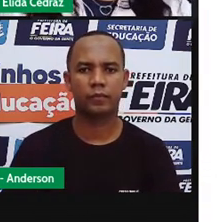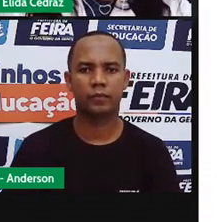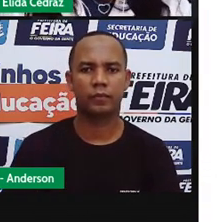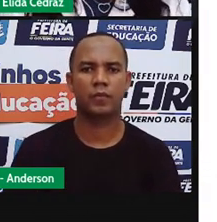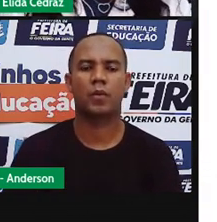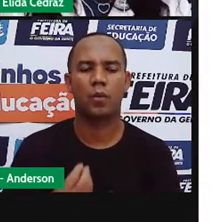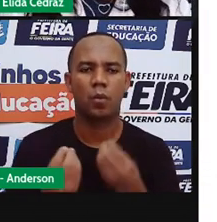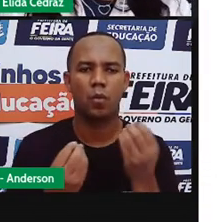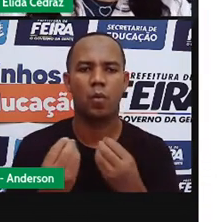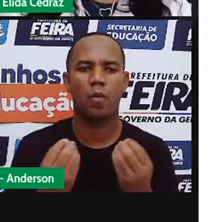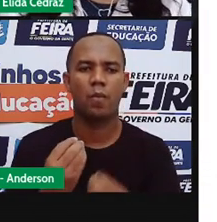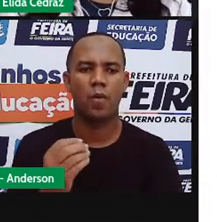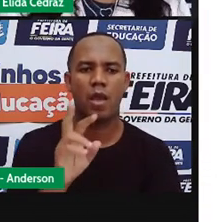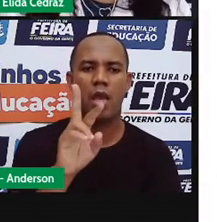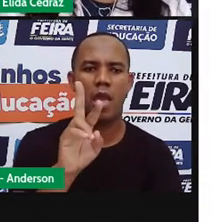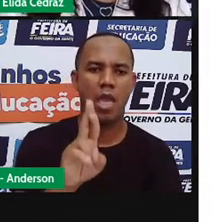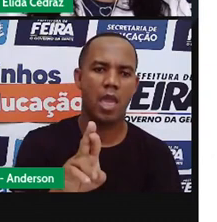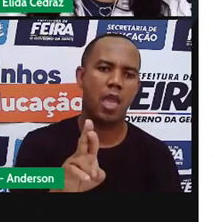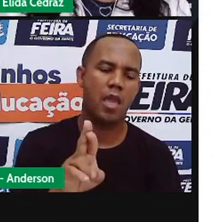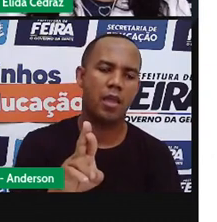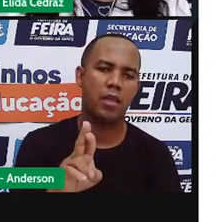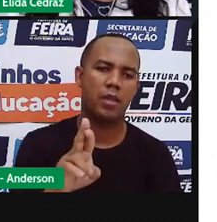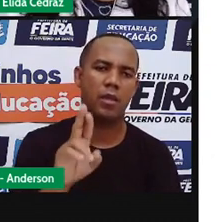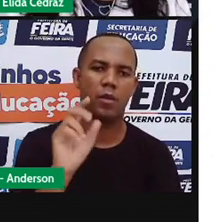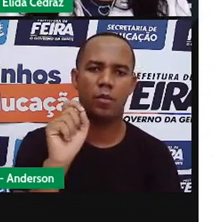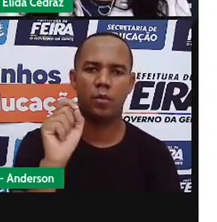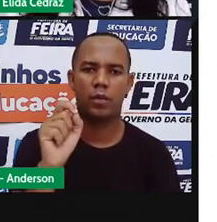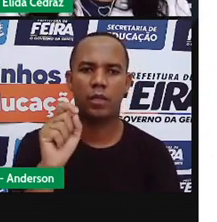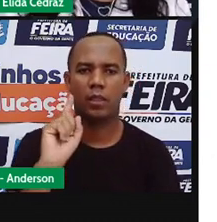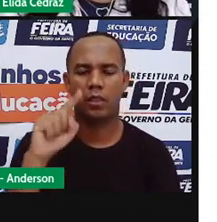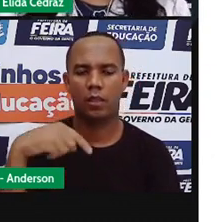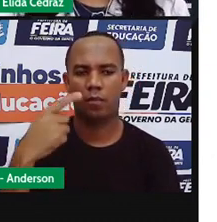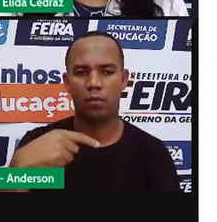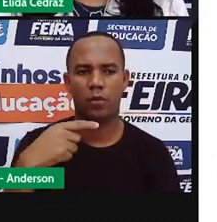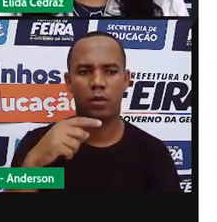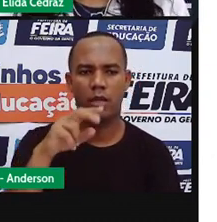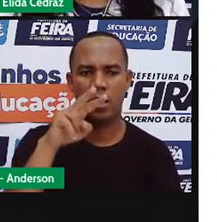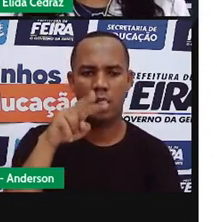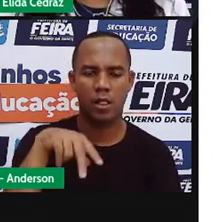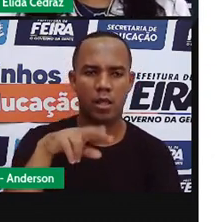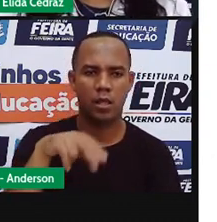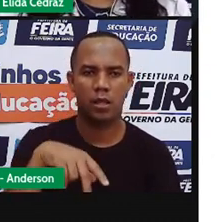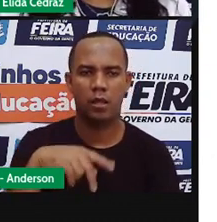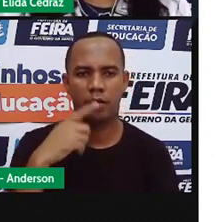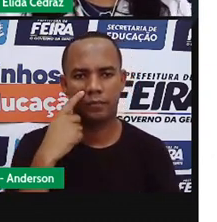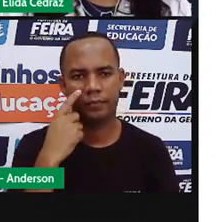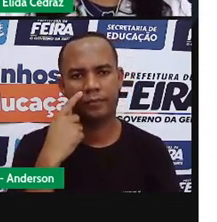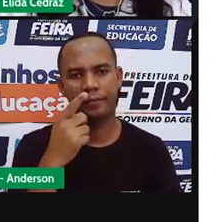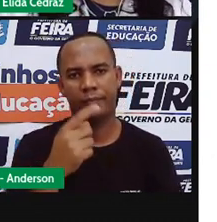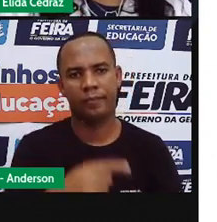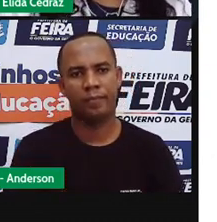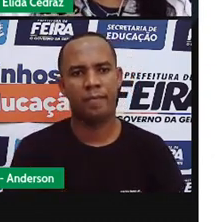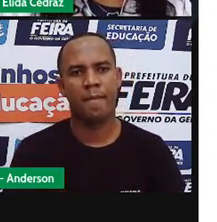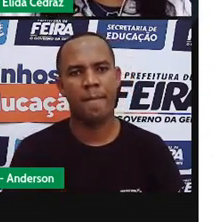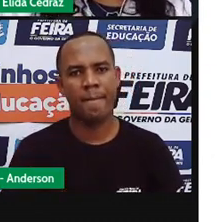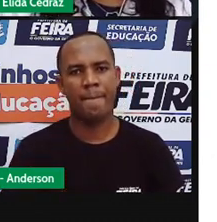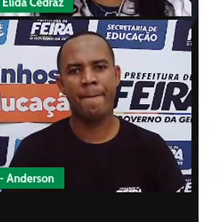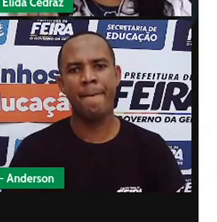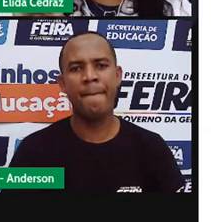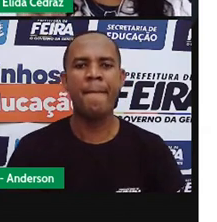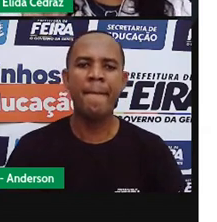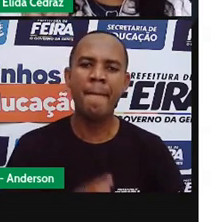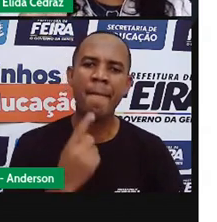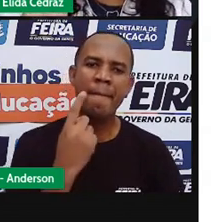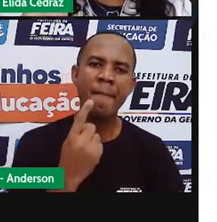Complete com R e em seguida faça a leitura. Aqui, a prova pediu para completar com quantos